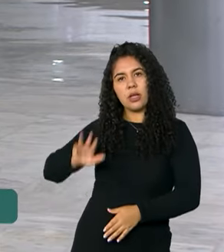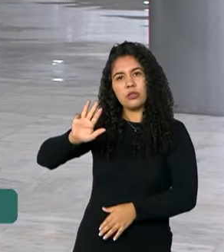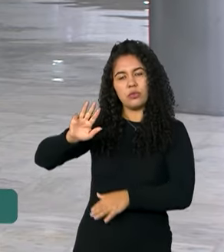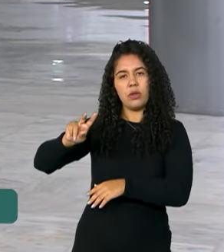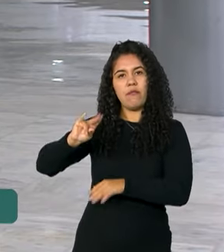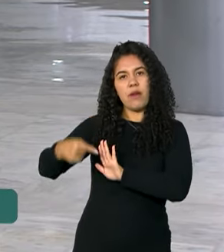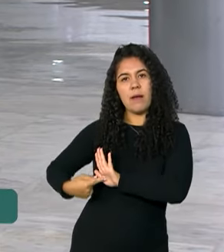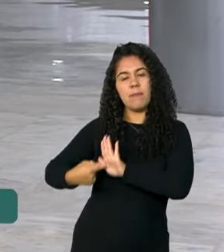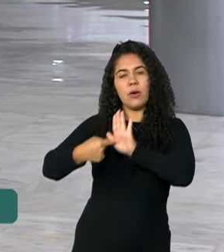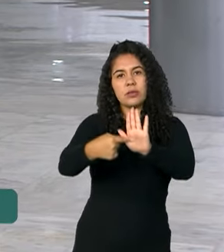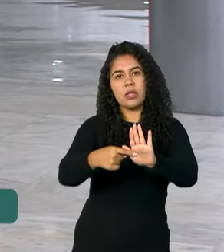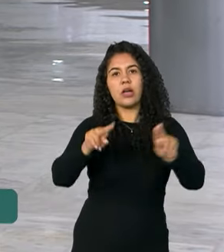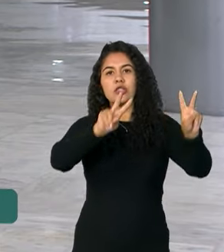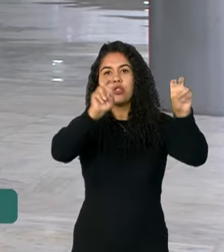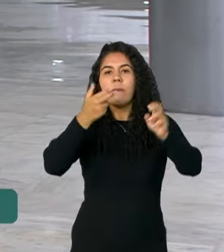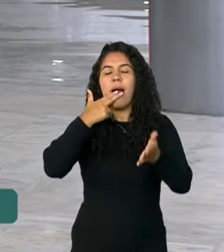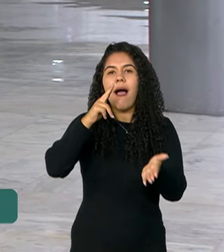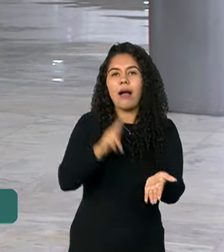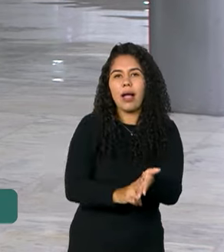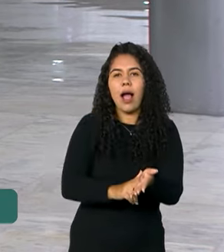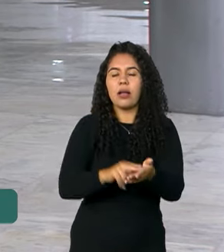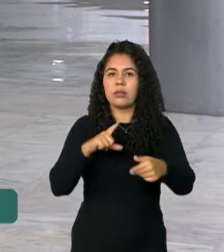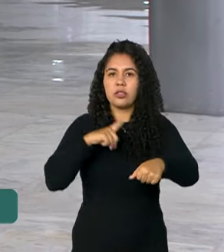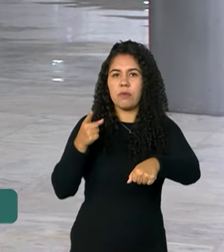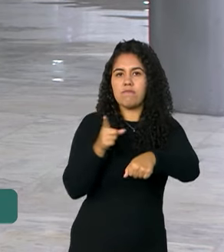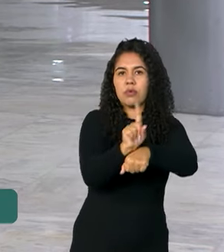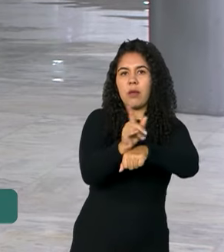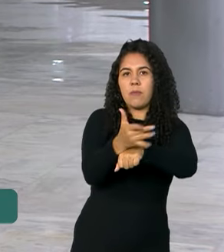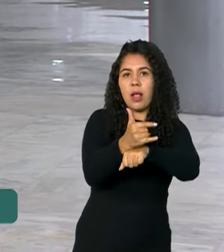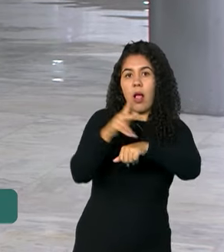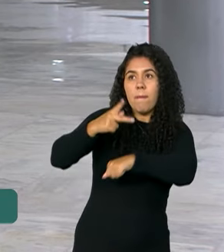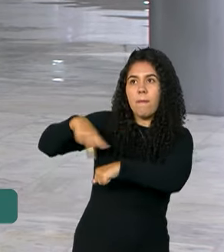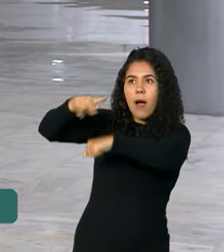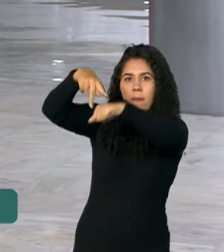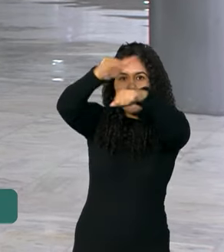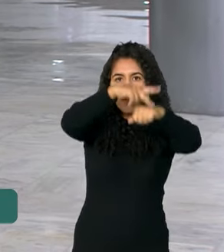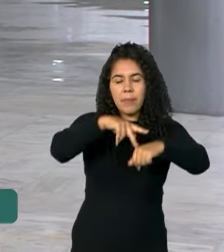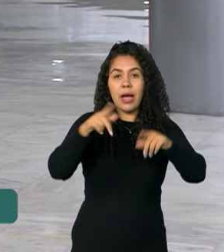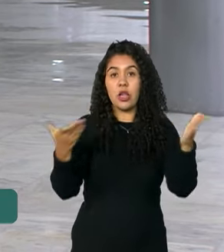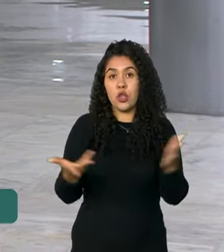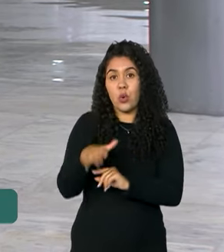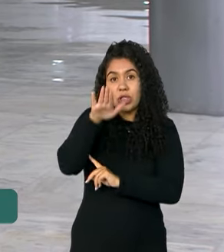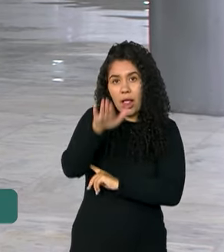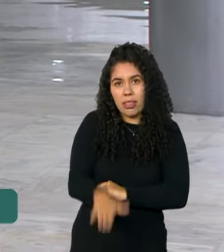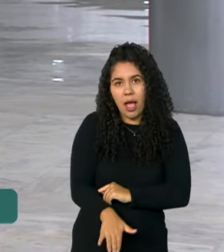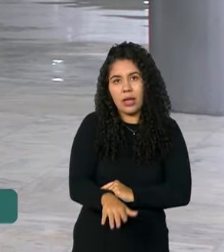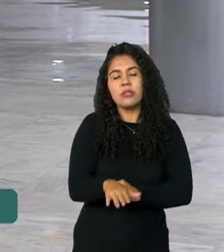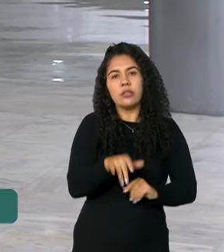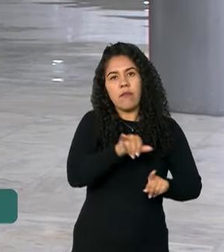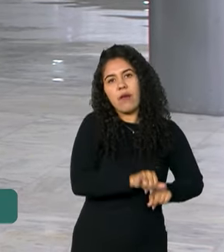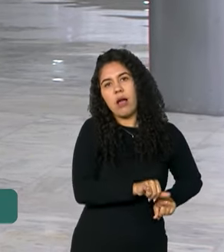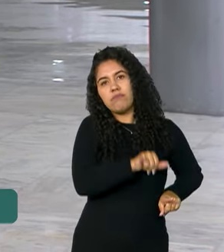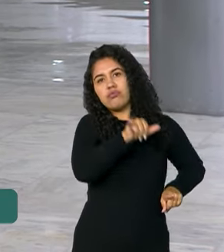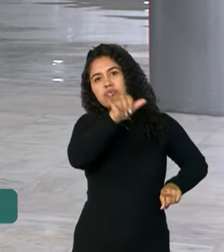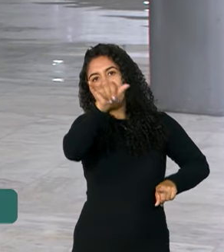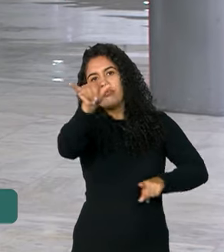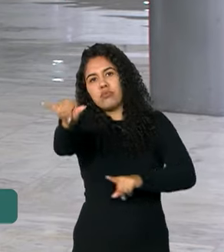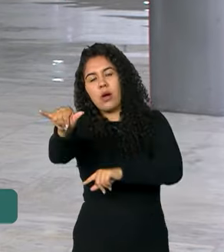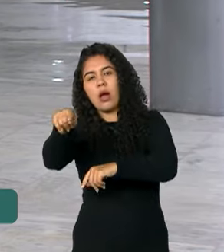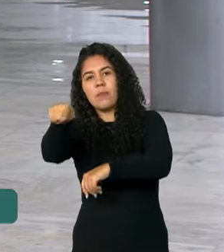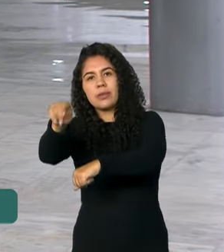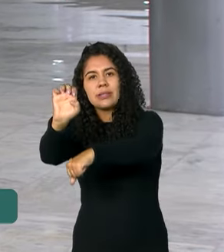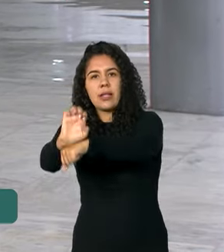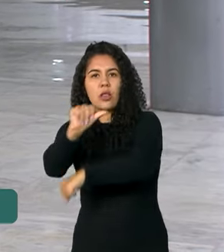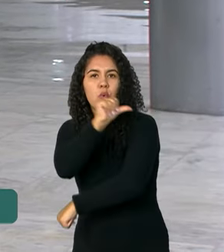credenciais de embaixadores de diversos países e à tarde embarca para o Rio de Janeiro, onde vai participar da cúpula